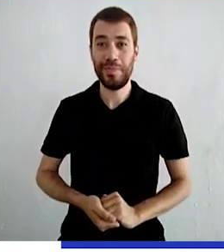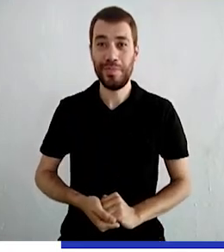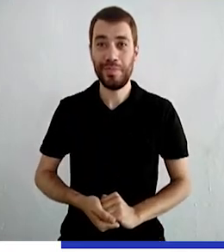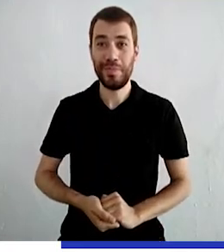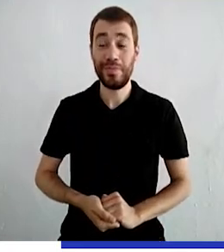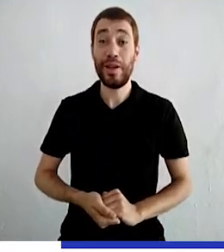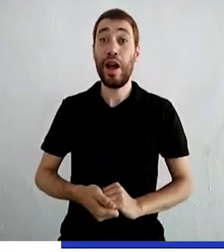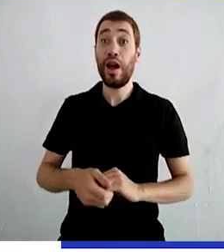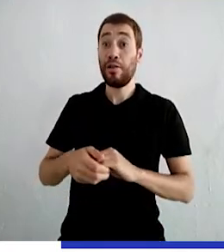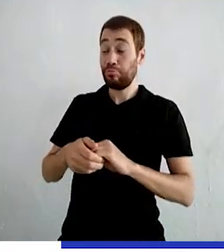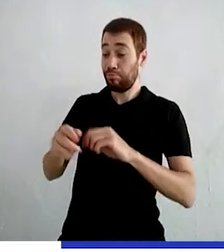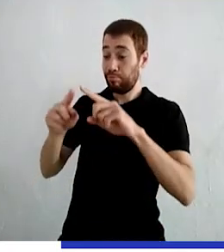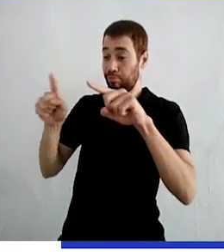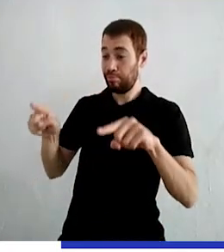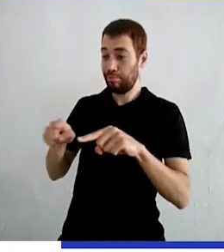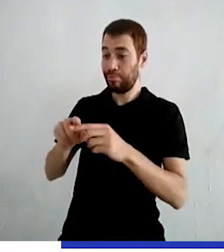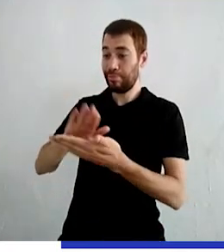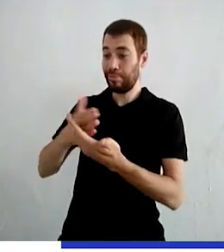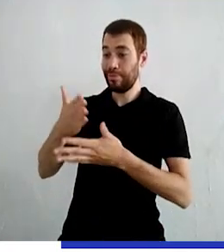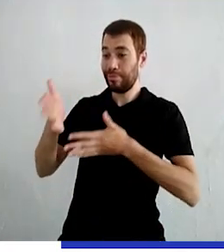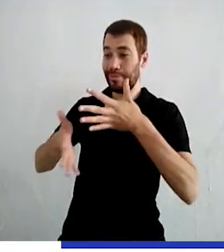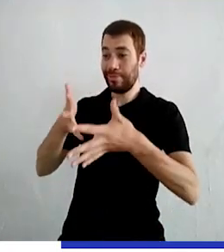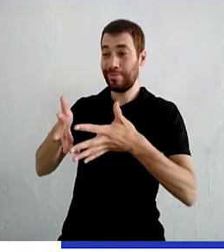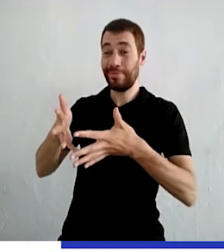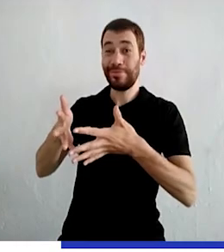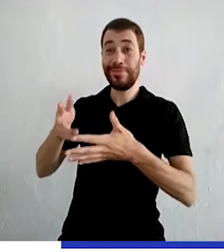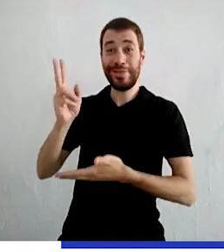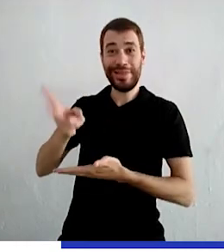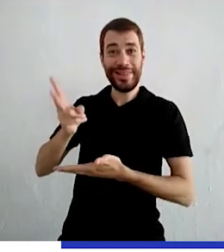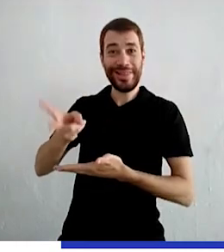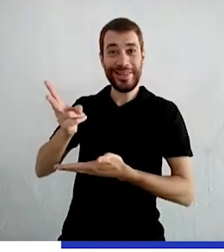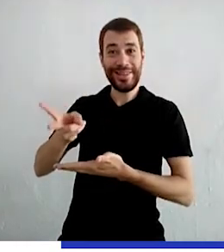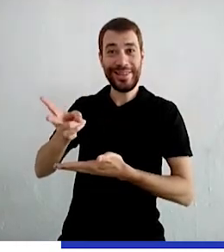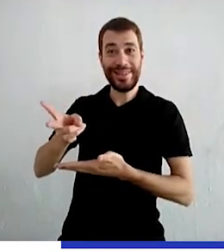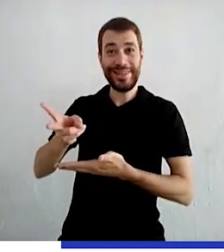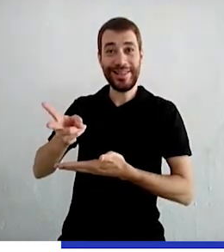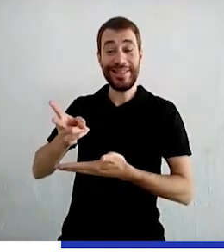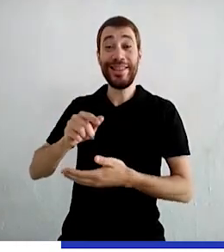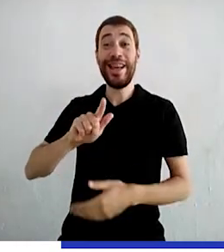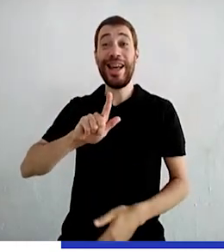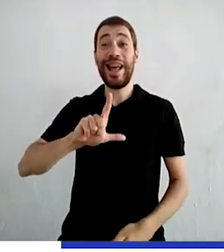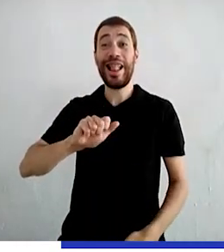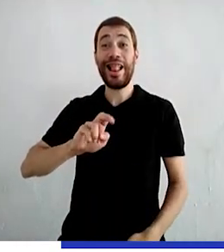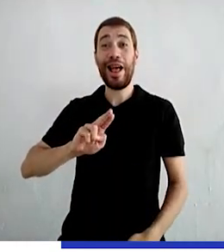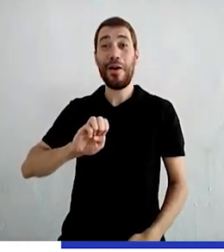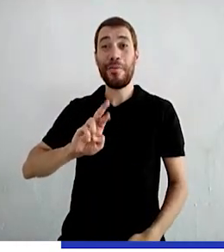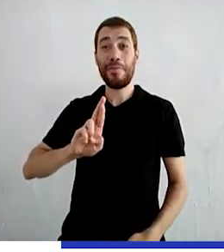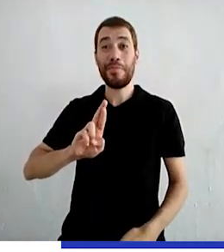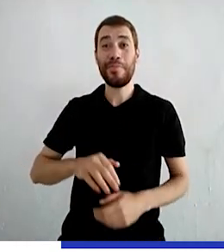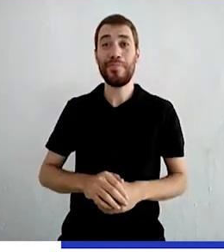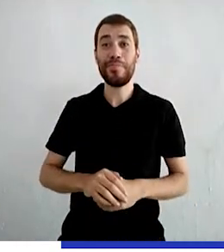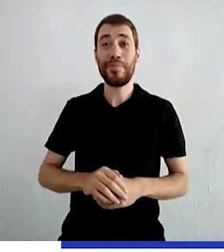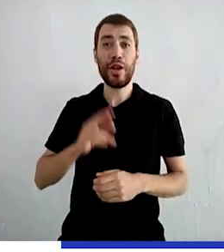Naldelius, no estúdio W de Jesus. O tempo todo, tinha uma janelinha no canto do vídeo. Era o